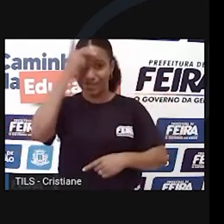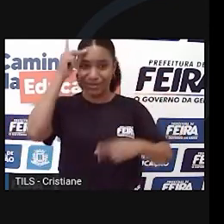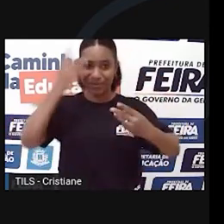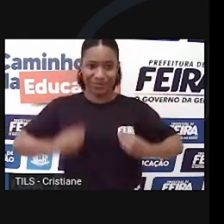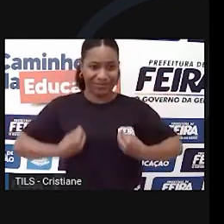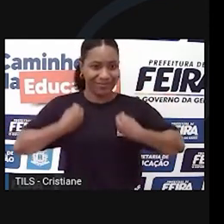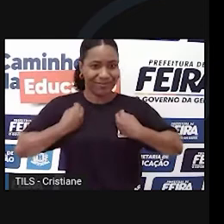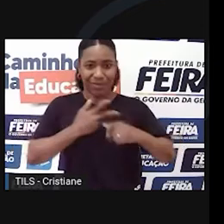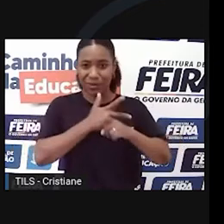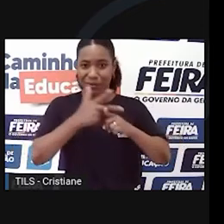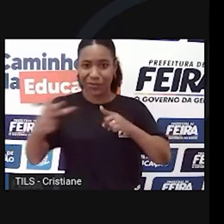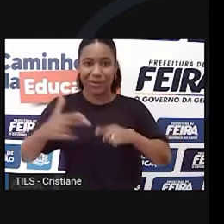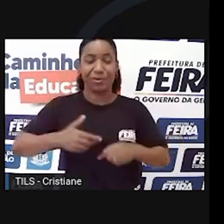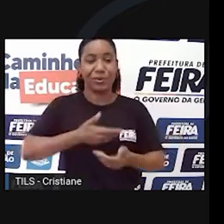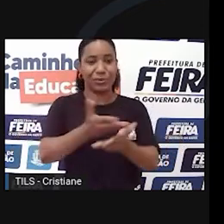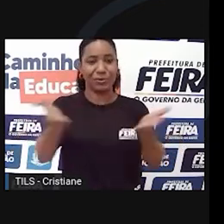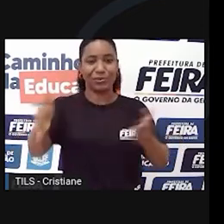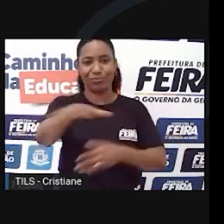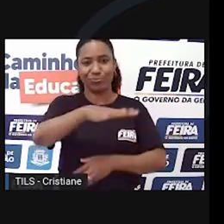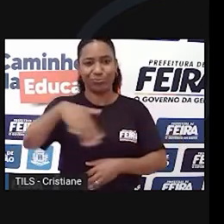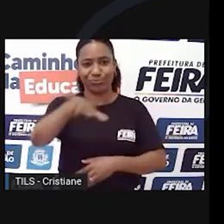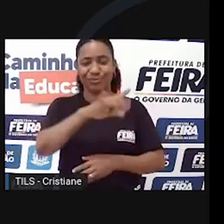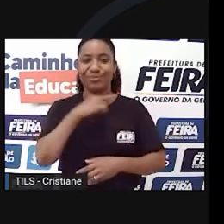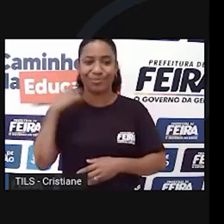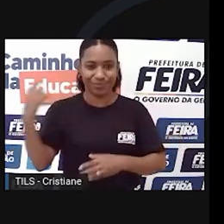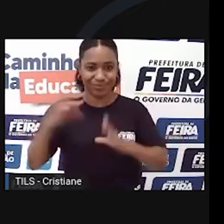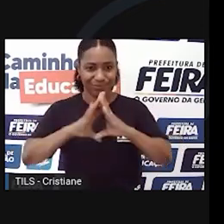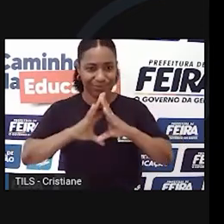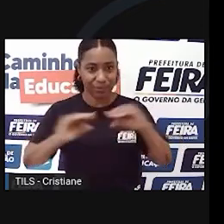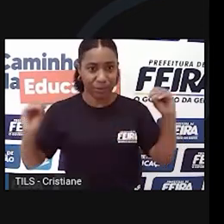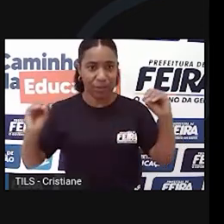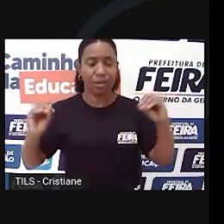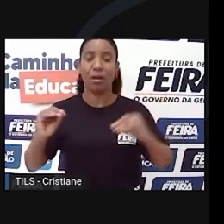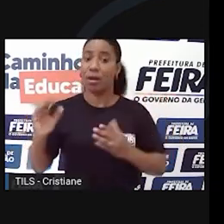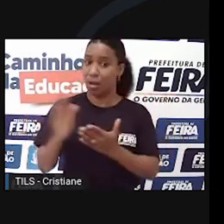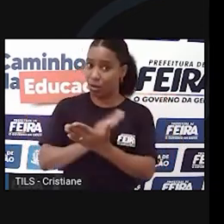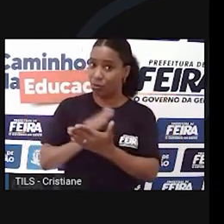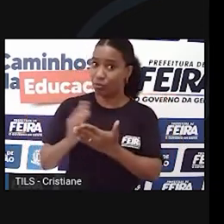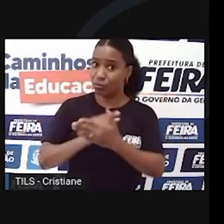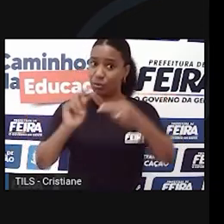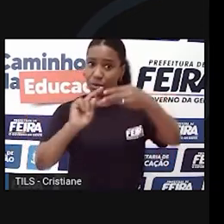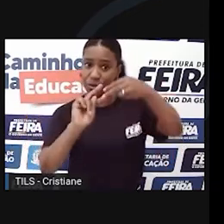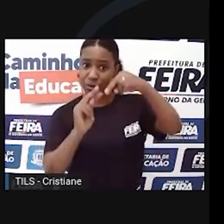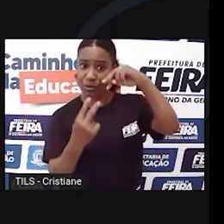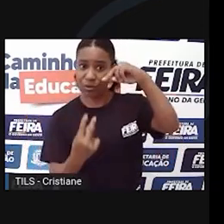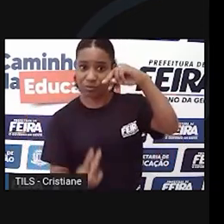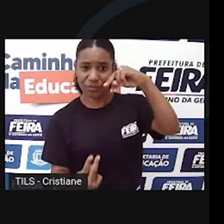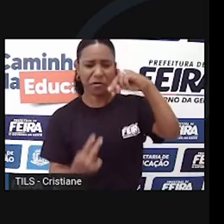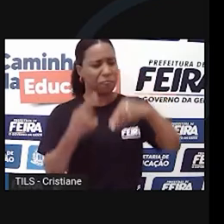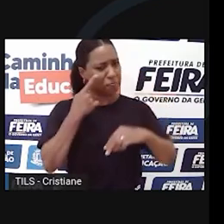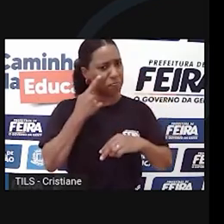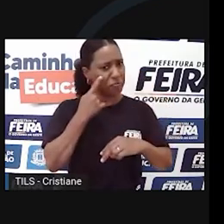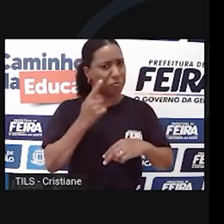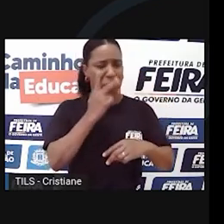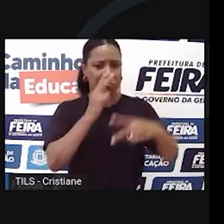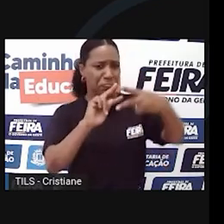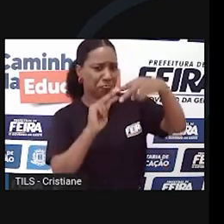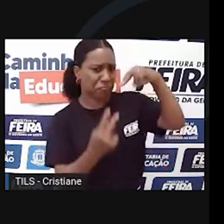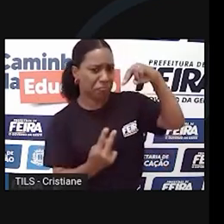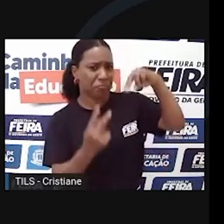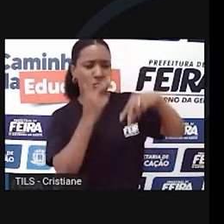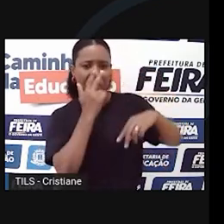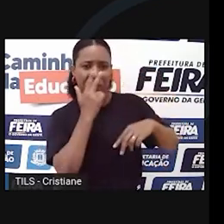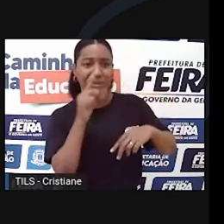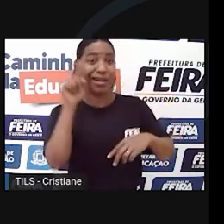genocídios. Estudos recentes descobriram rastros do DNA de Neandertais em europeus e de denisovas em aborígenes australianos. É uma